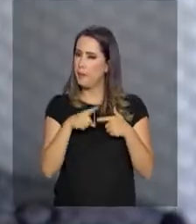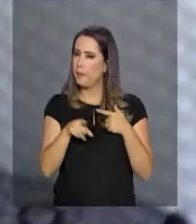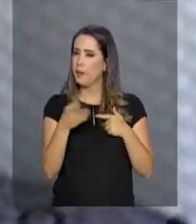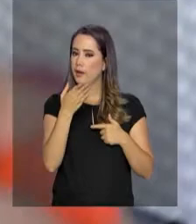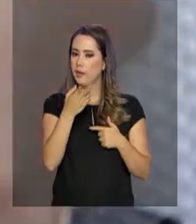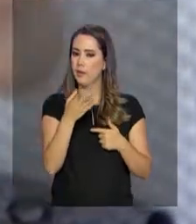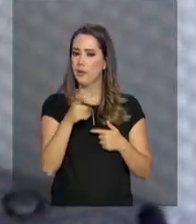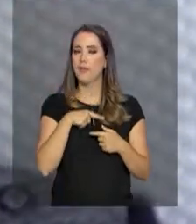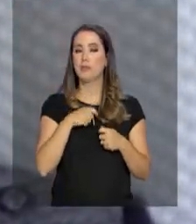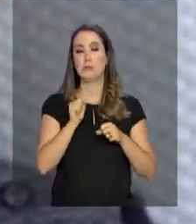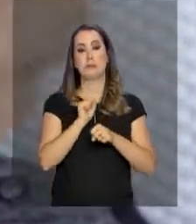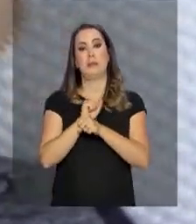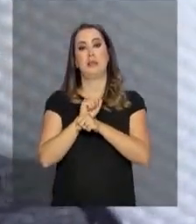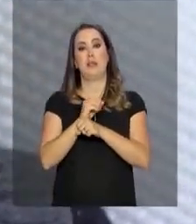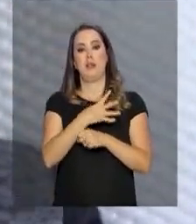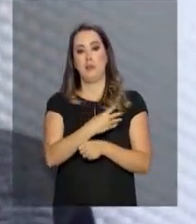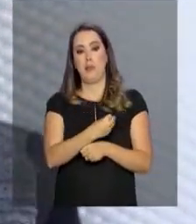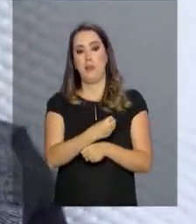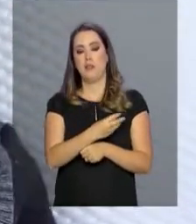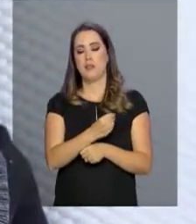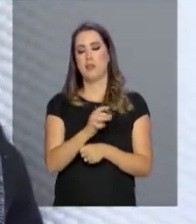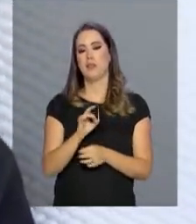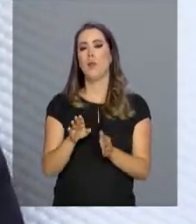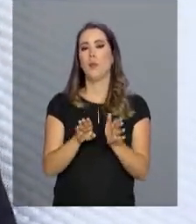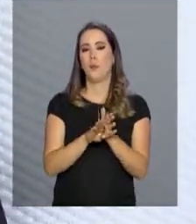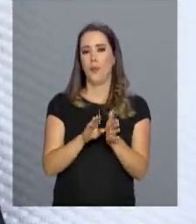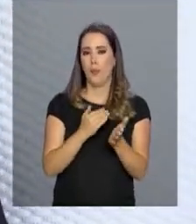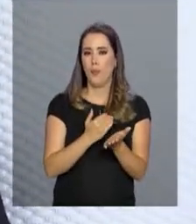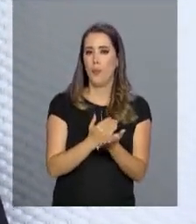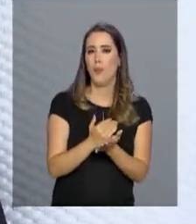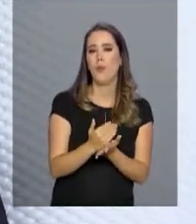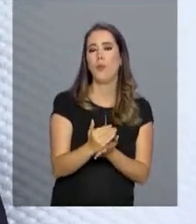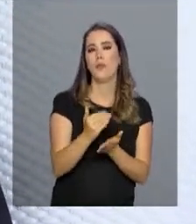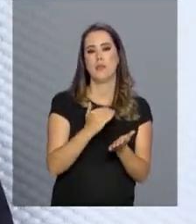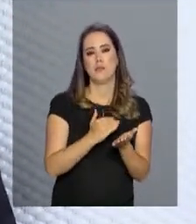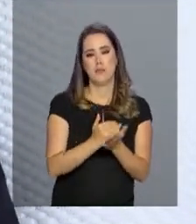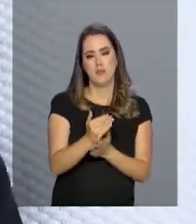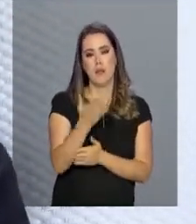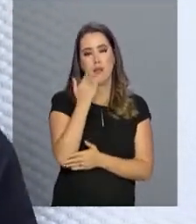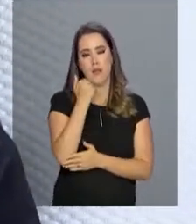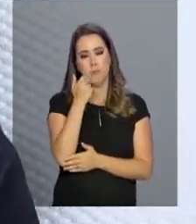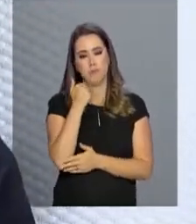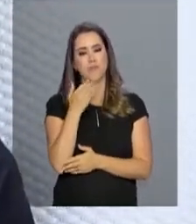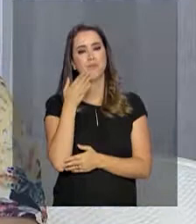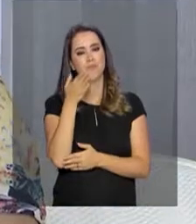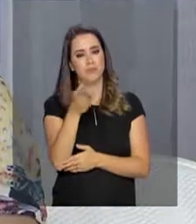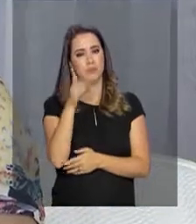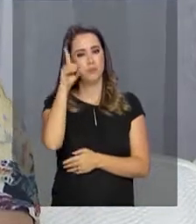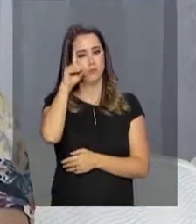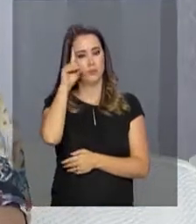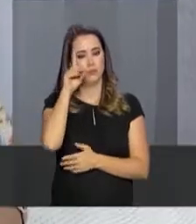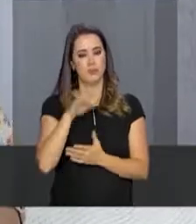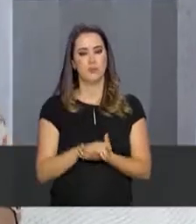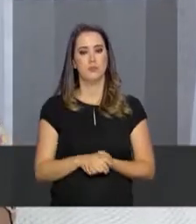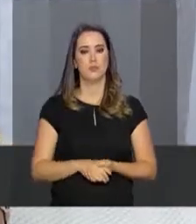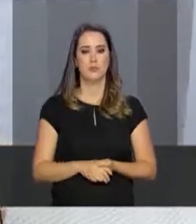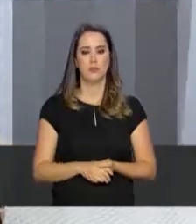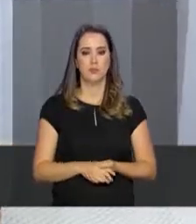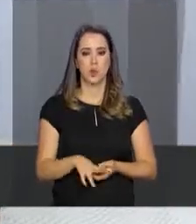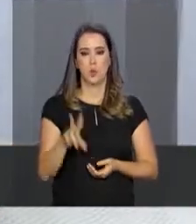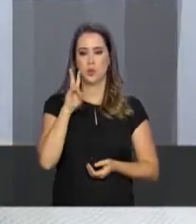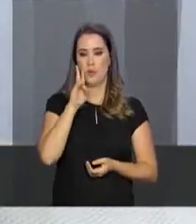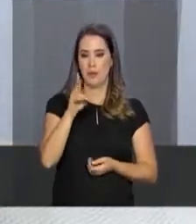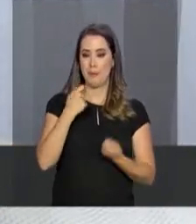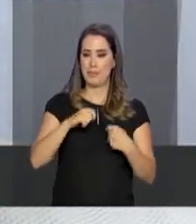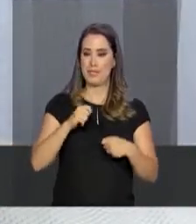quando teve que parar a amamentação e começar a introduzir alimentos no dia a dia dos filhos. Quando eu me deparei com a